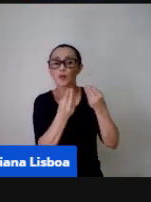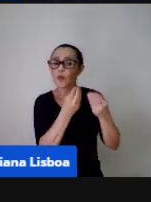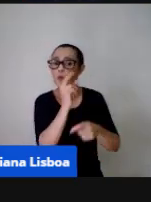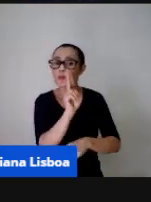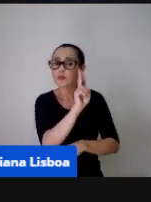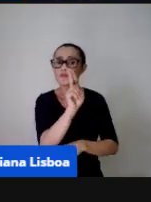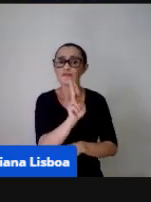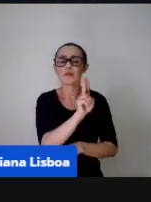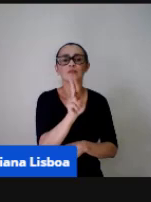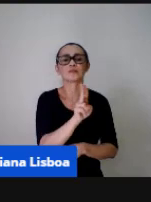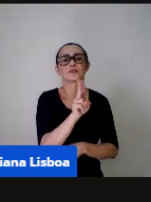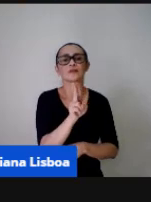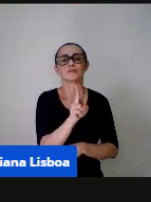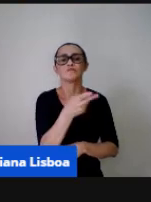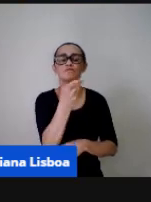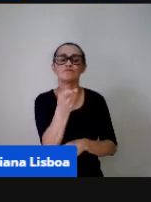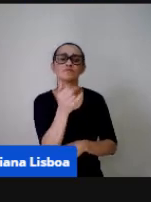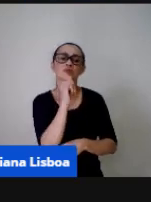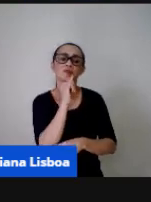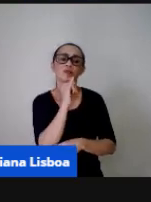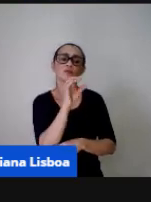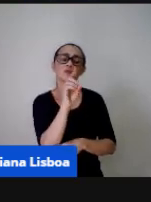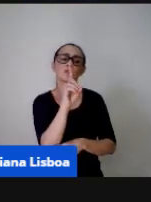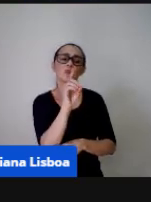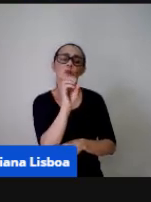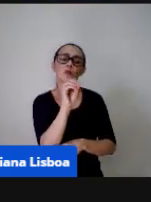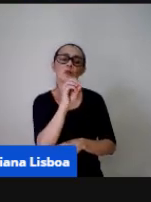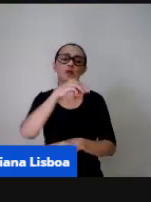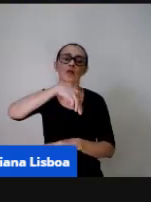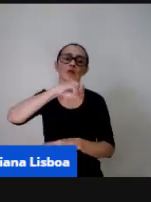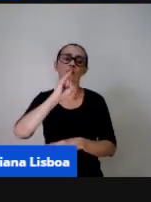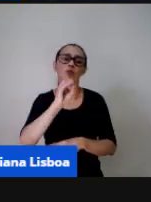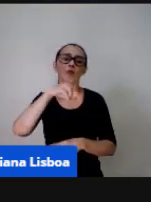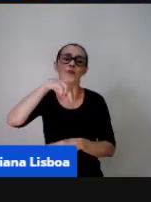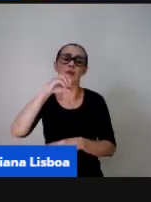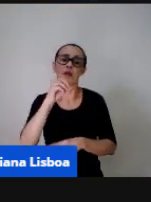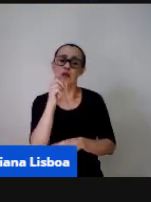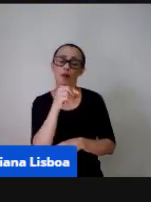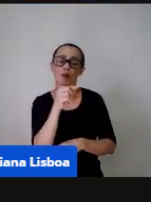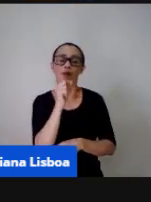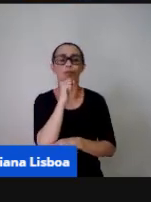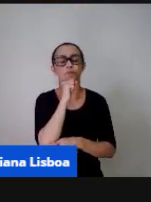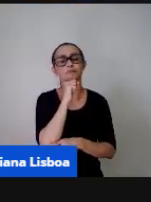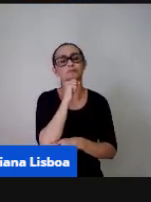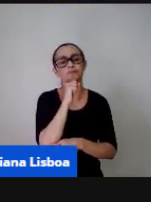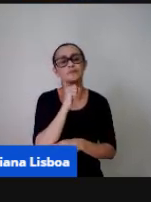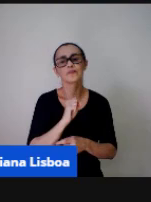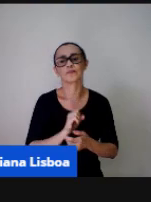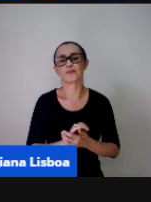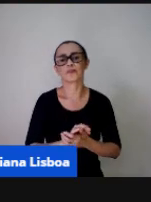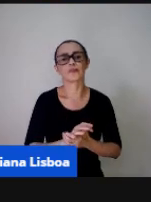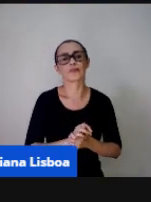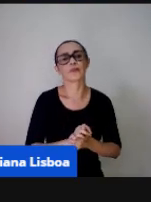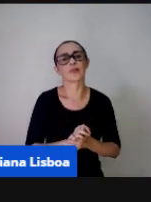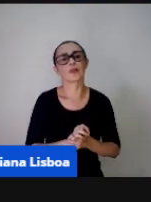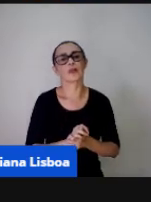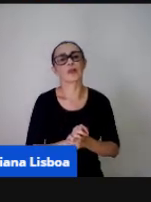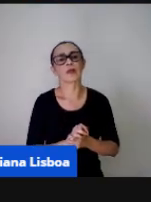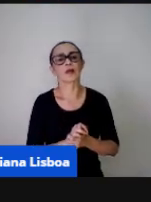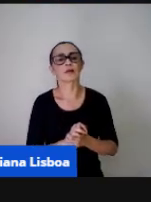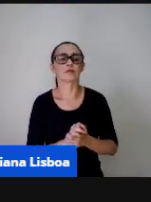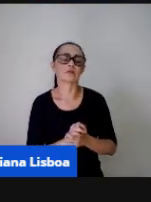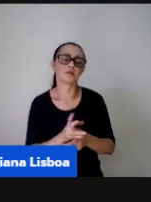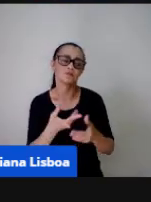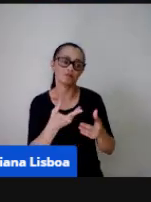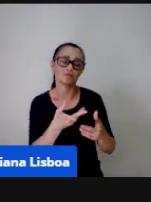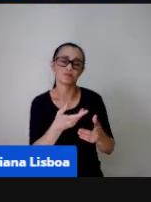né temos aí um exemplo de um dominó um dominó é o material comprado né